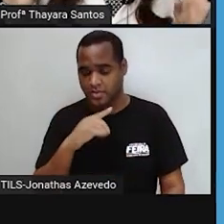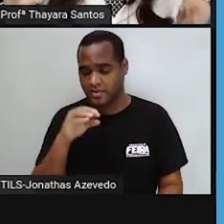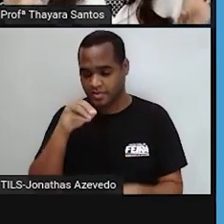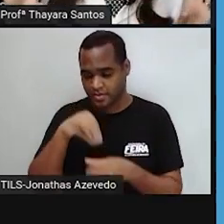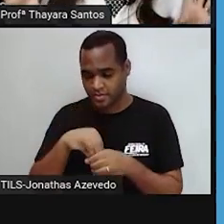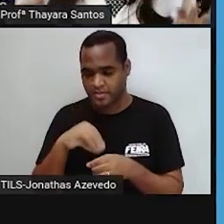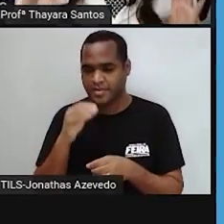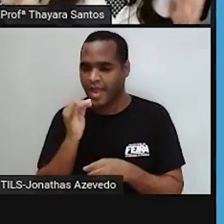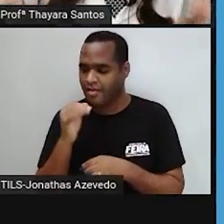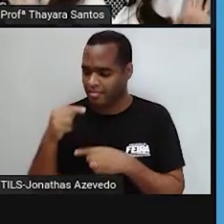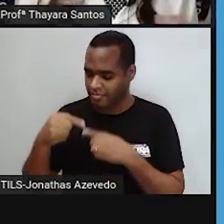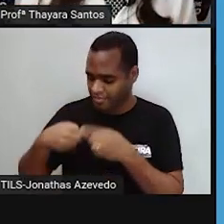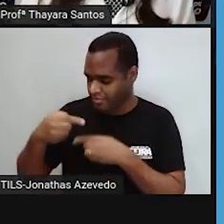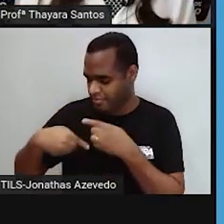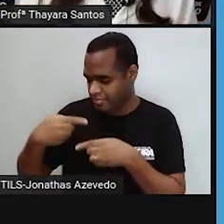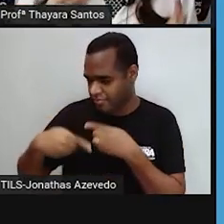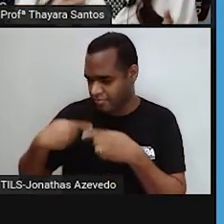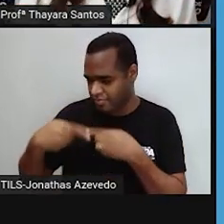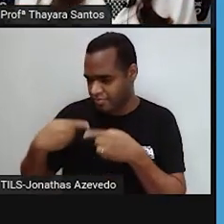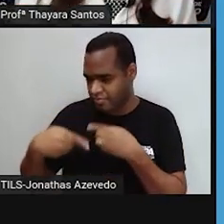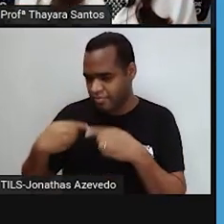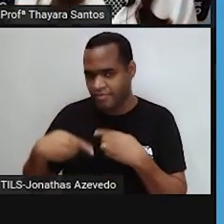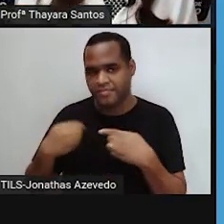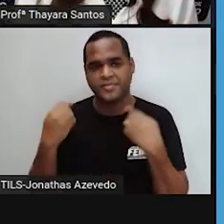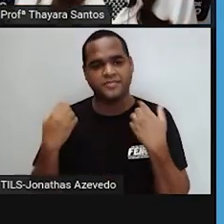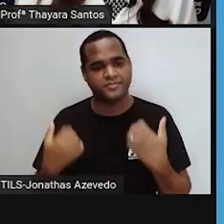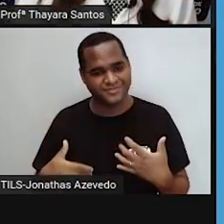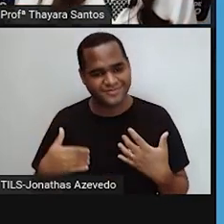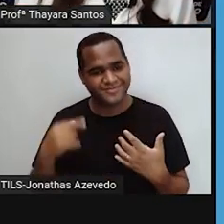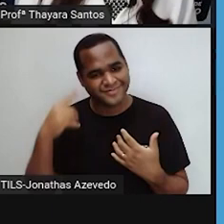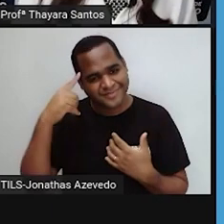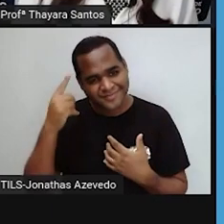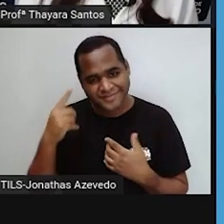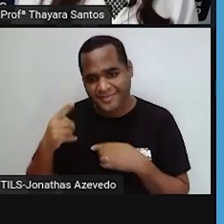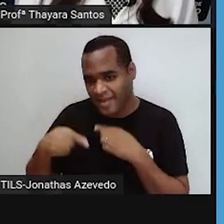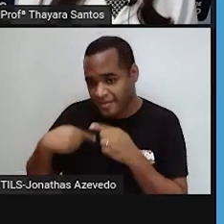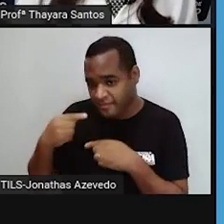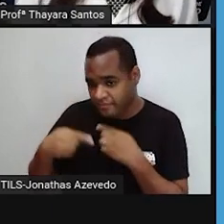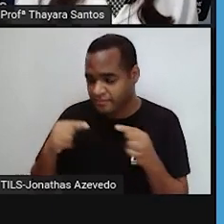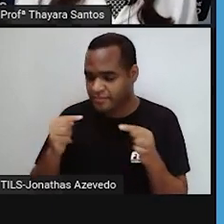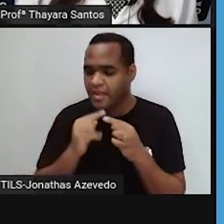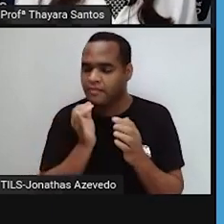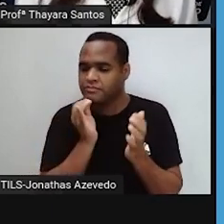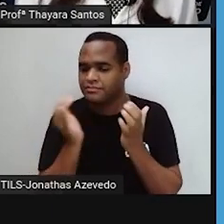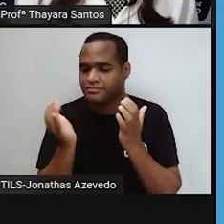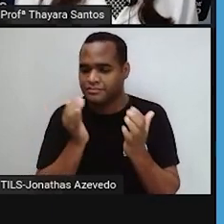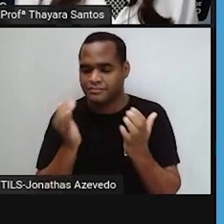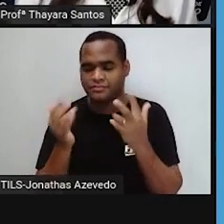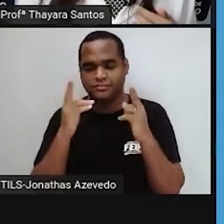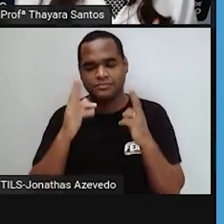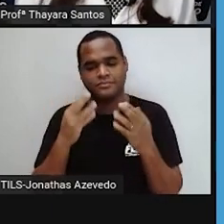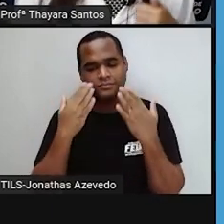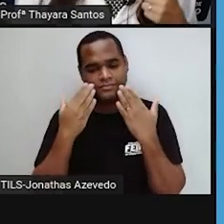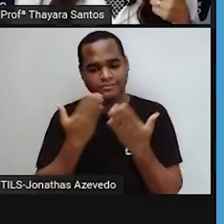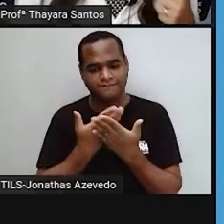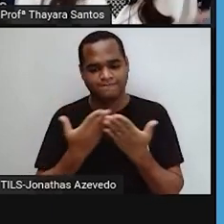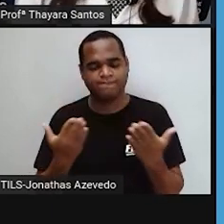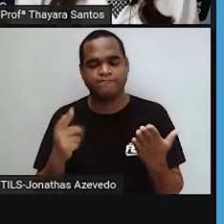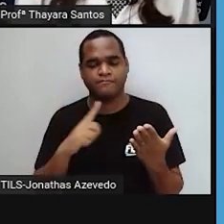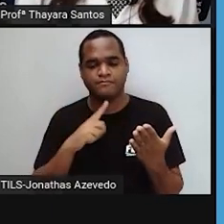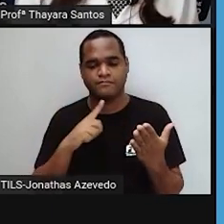hidrelétrica, por exemplo. Ela funciona desse jeito, produzindo ali energia para a nossa célula. E ela está presente na célula